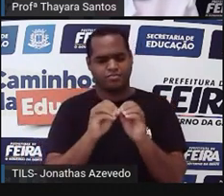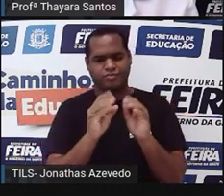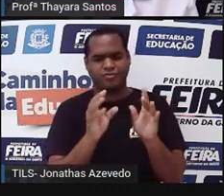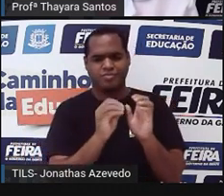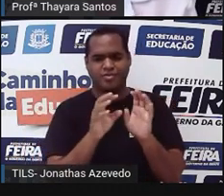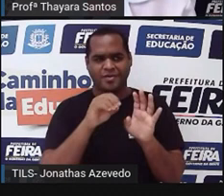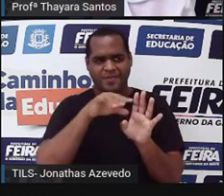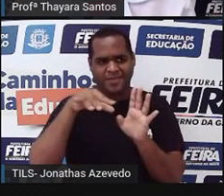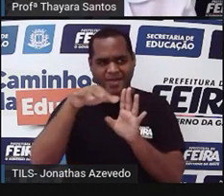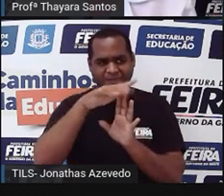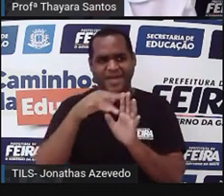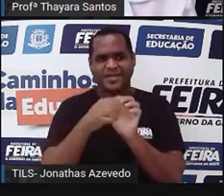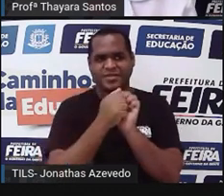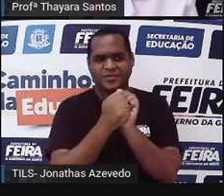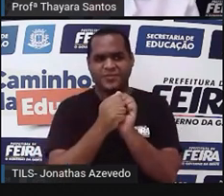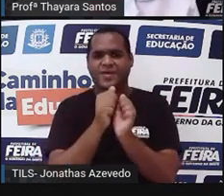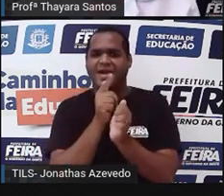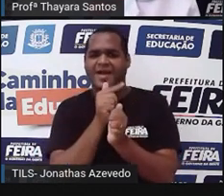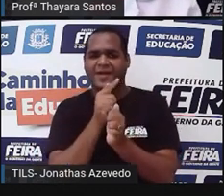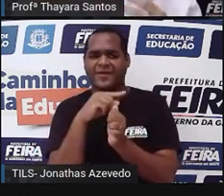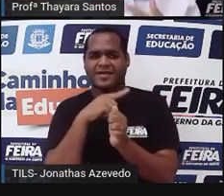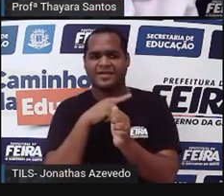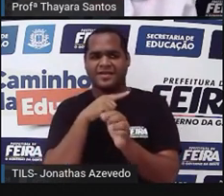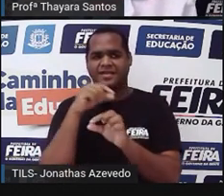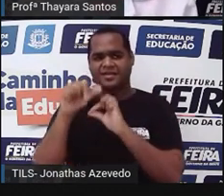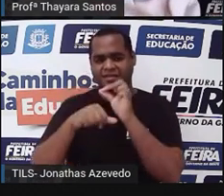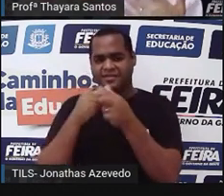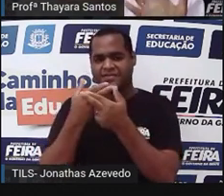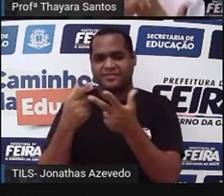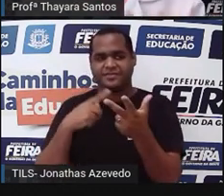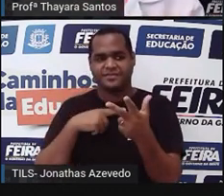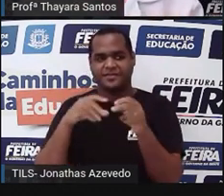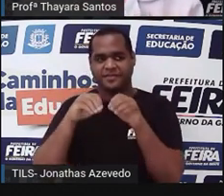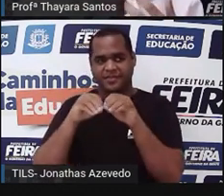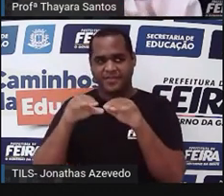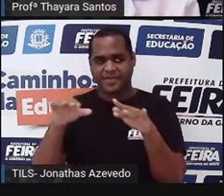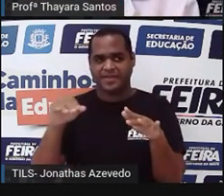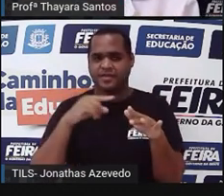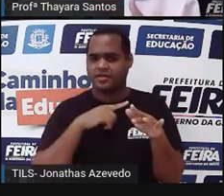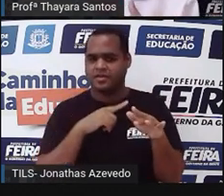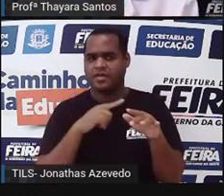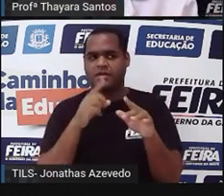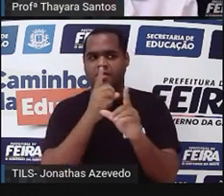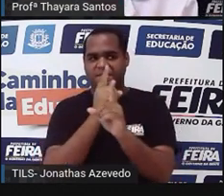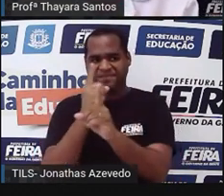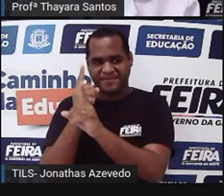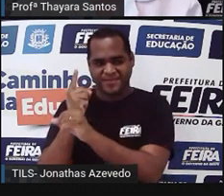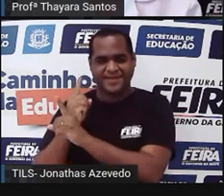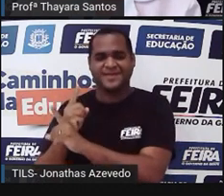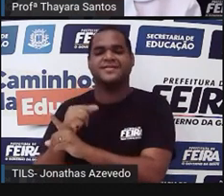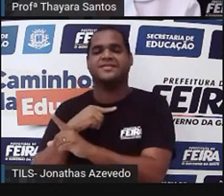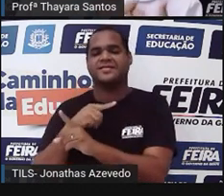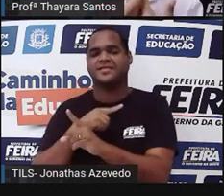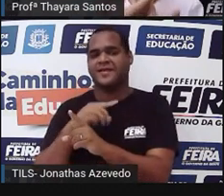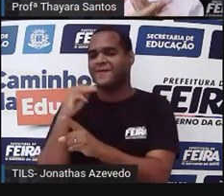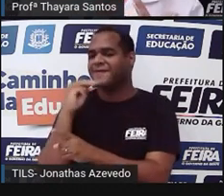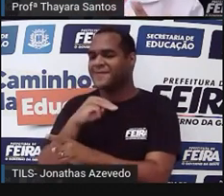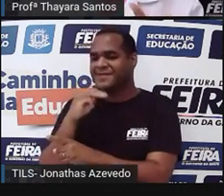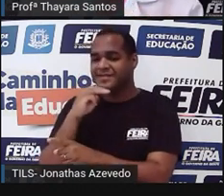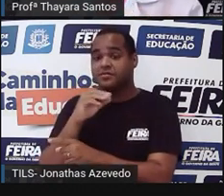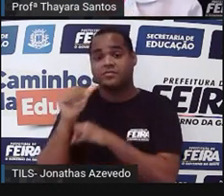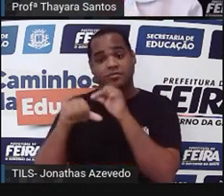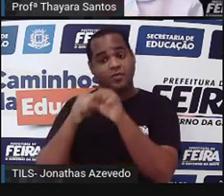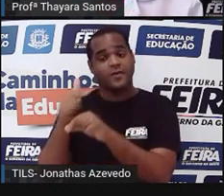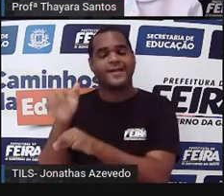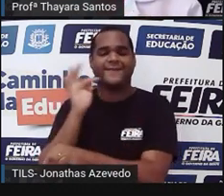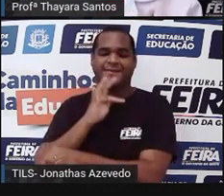eles vão ser levados junto com a água. E eles vão ser levados para encontrar com o gametófito feminino, porque lá no gametófito